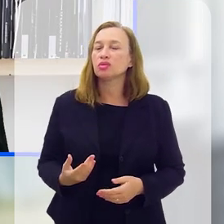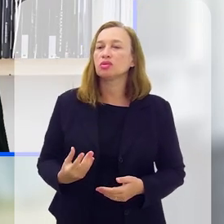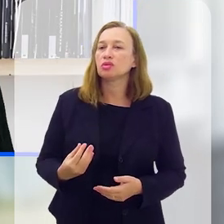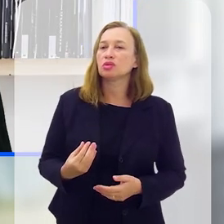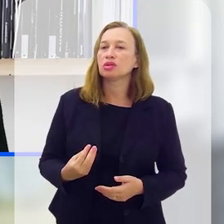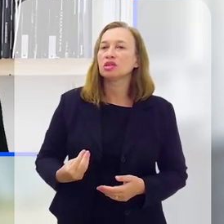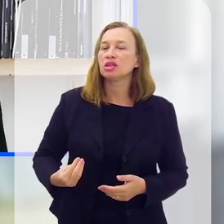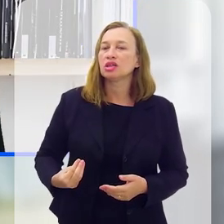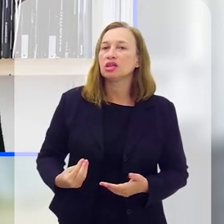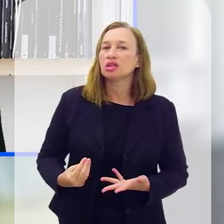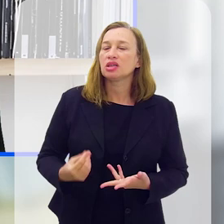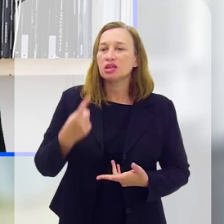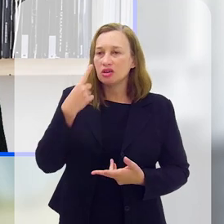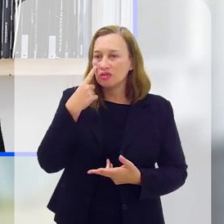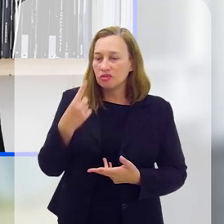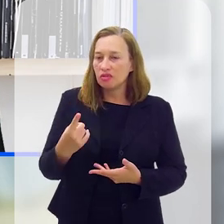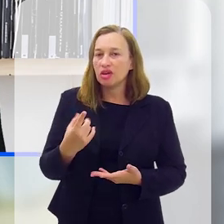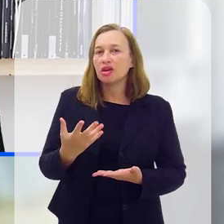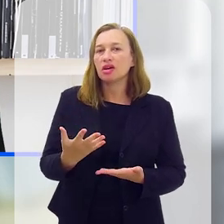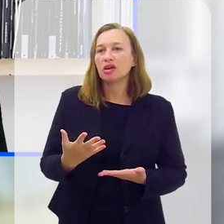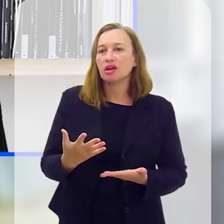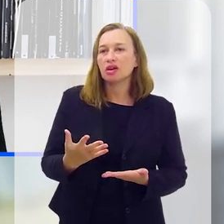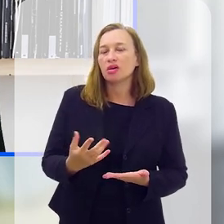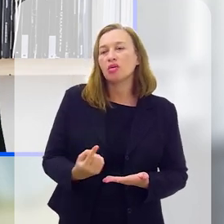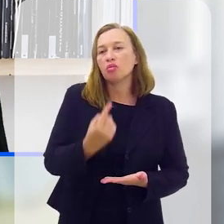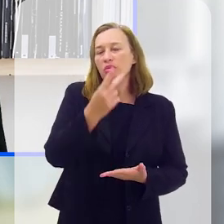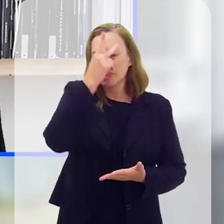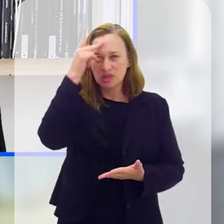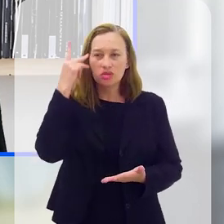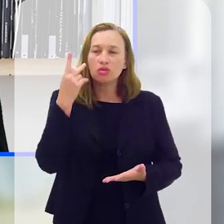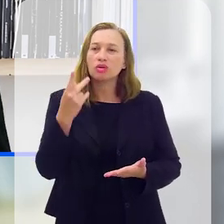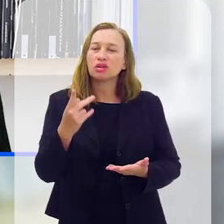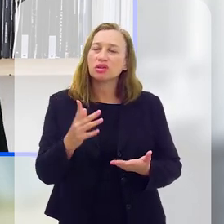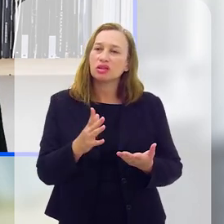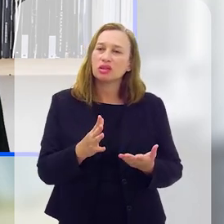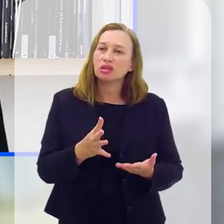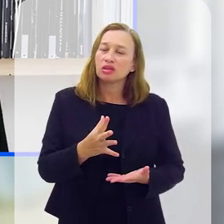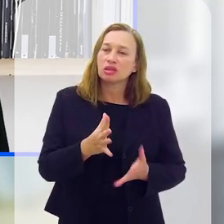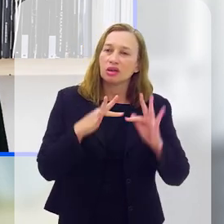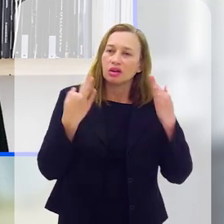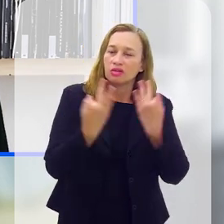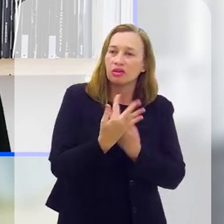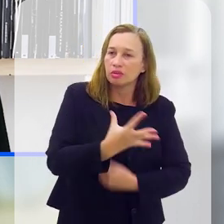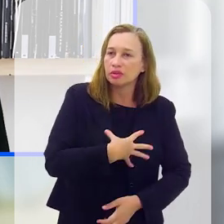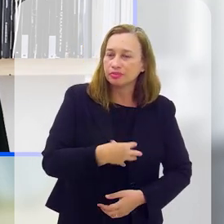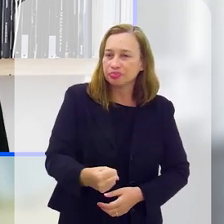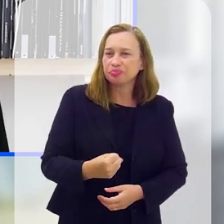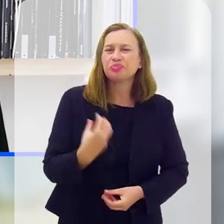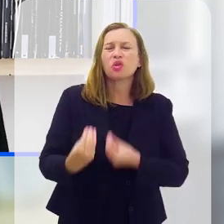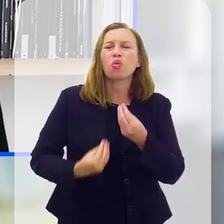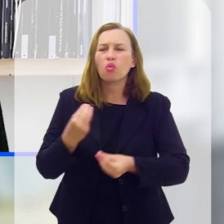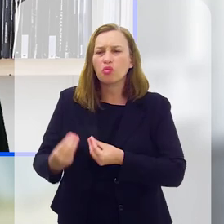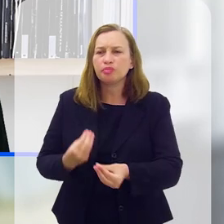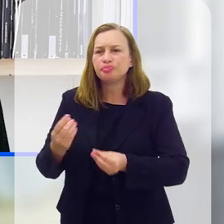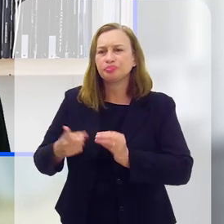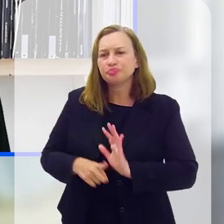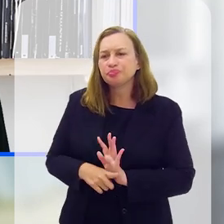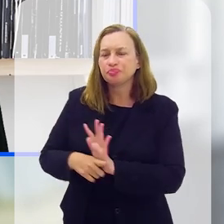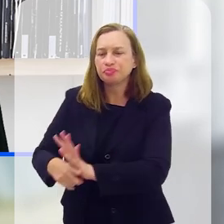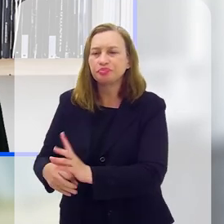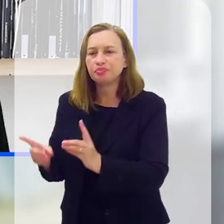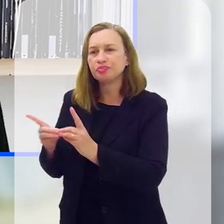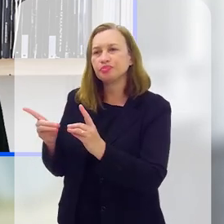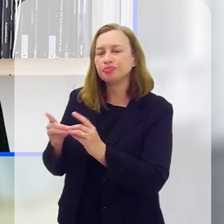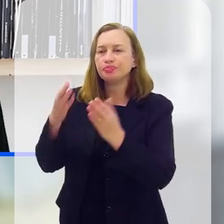sobreviventes, que são os que ficam e perdem algum ente querido por suicídio, como é que deve ser